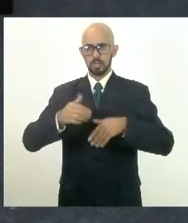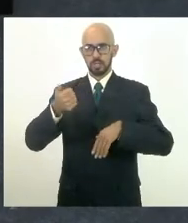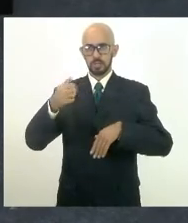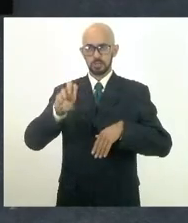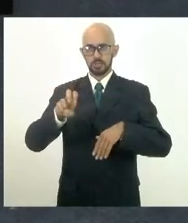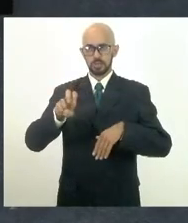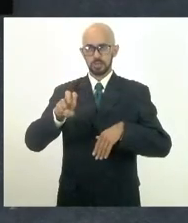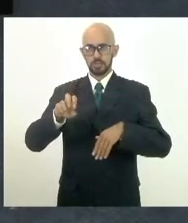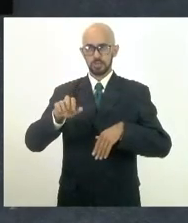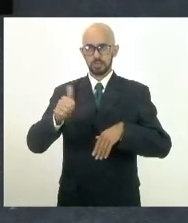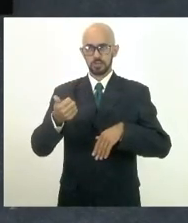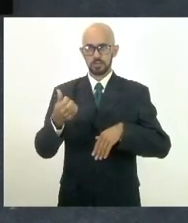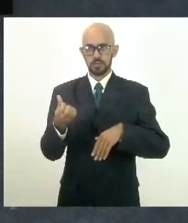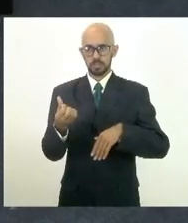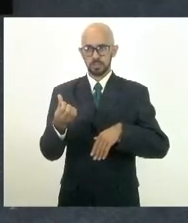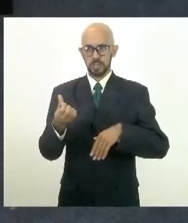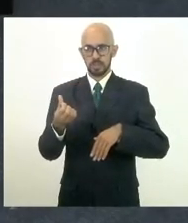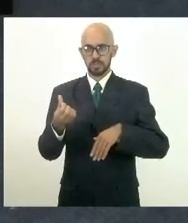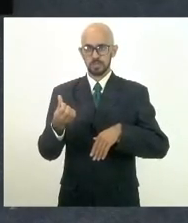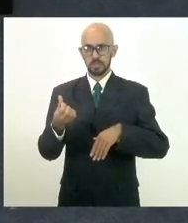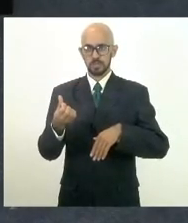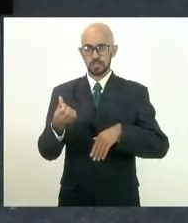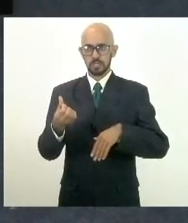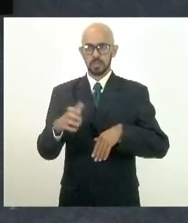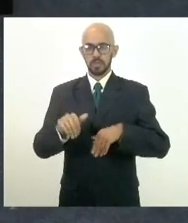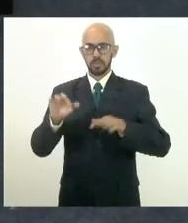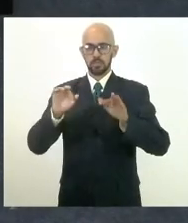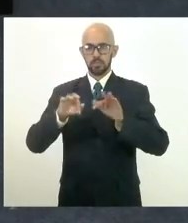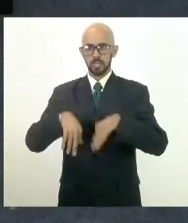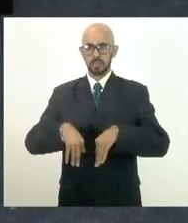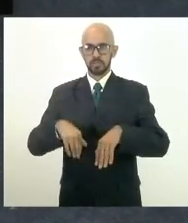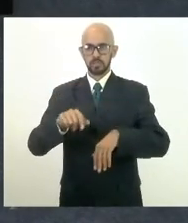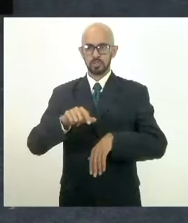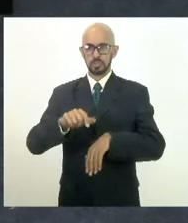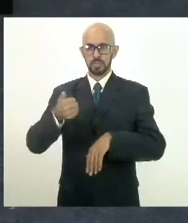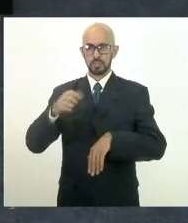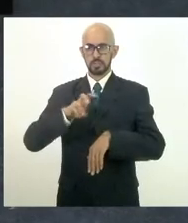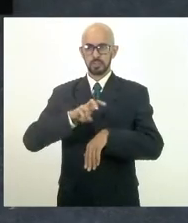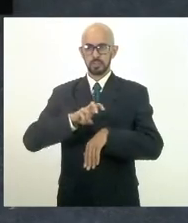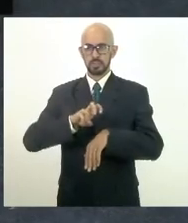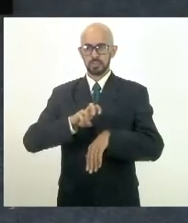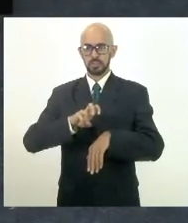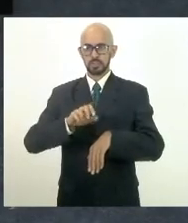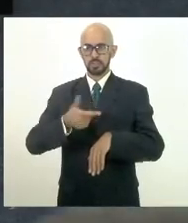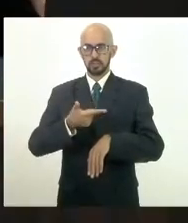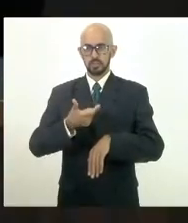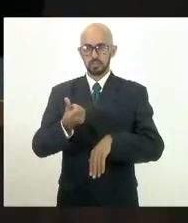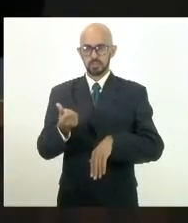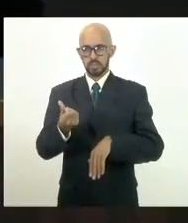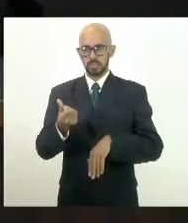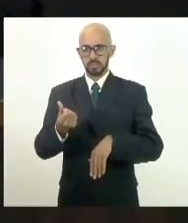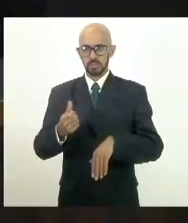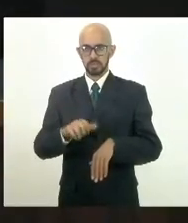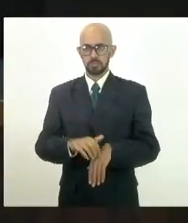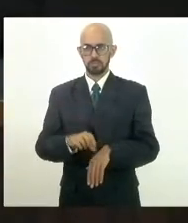e 16 minutos, encerrou-se às 15 horas e 26 minutos. Lida e aprovada a ata, passa